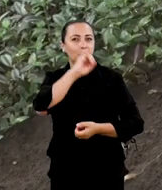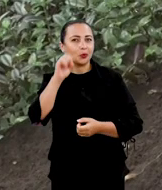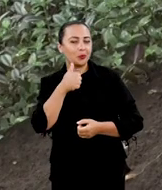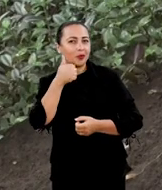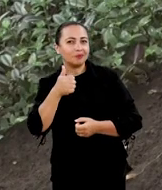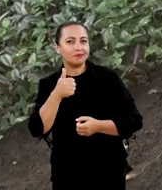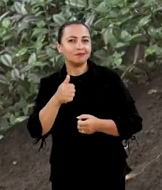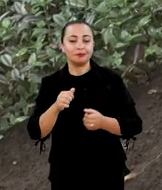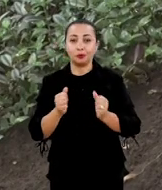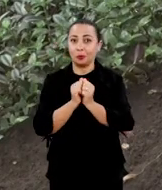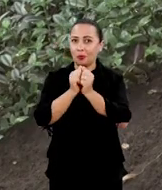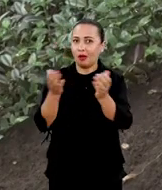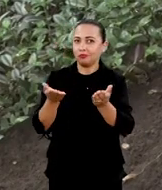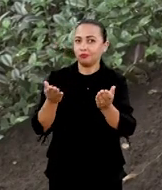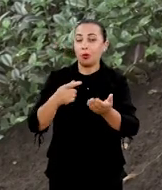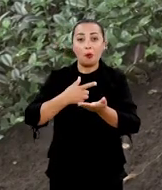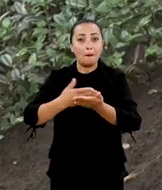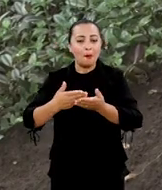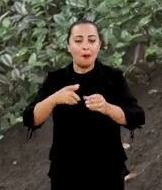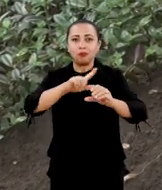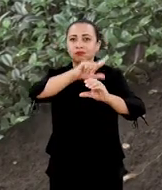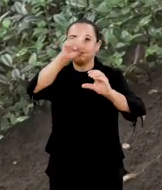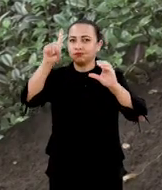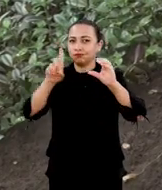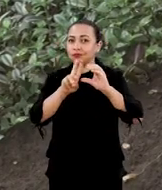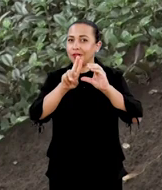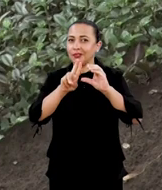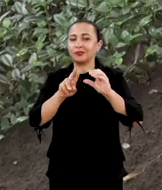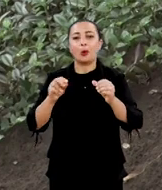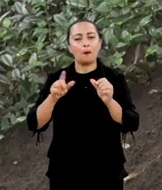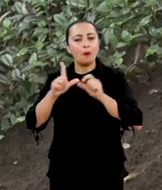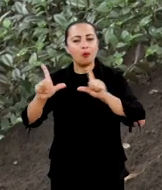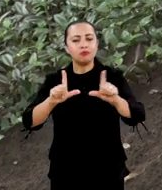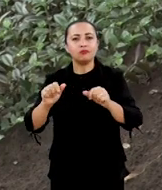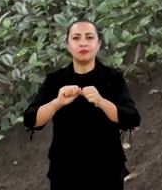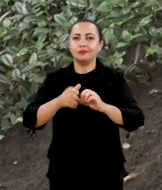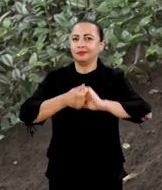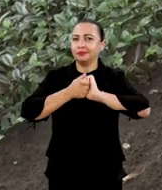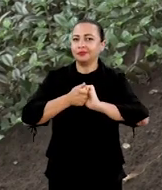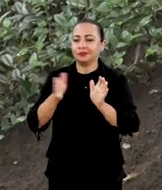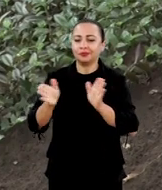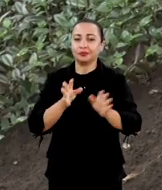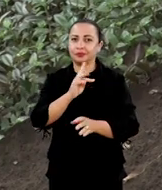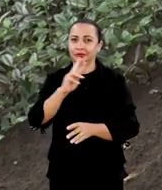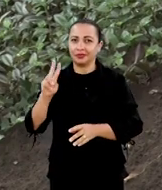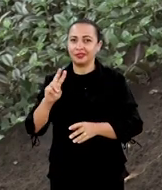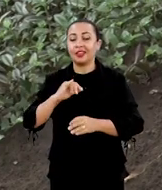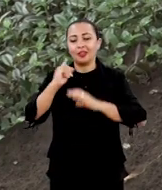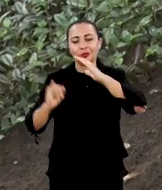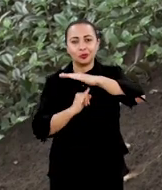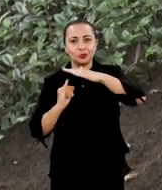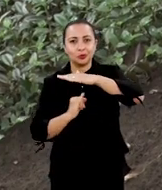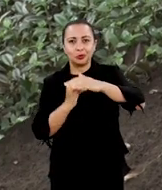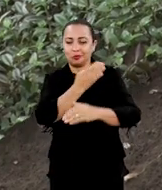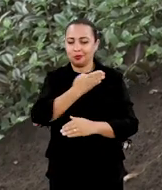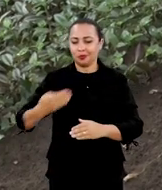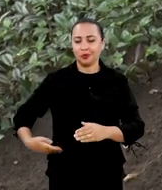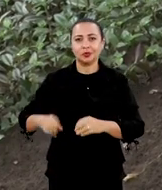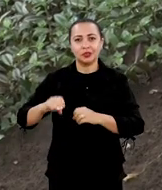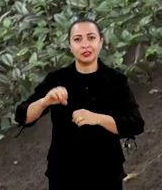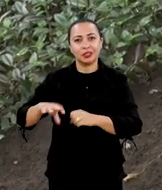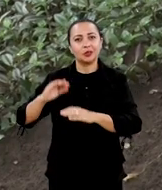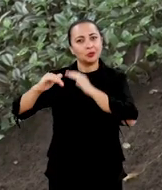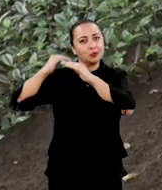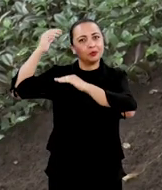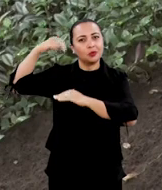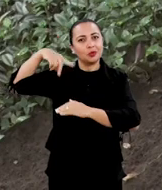Olá, tudo bem? Acompanhe agora mais um Univerciência, um programa realizado através da parceria entre TVs e instituições públicas